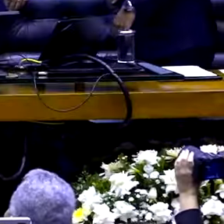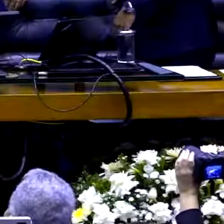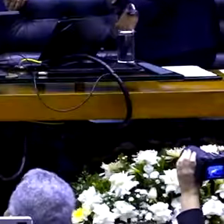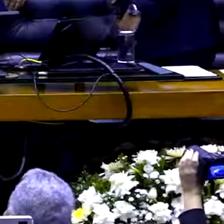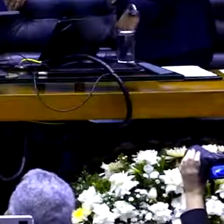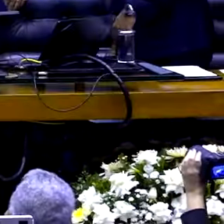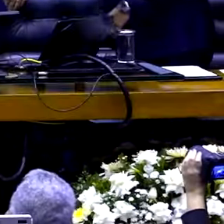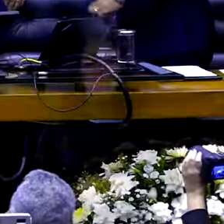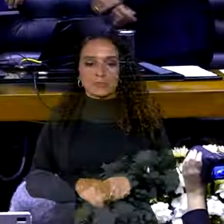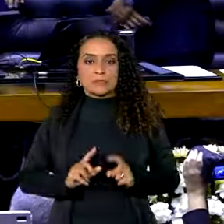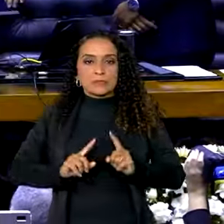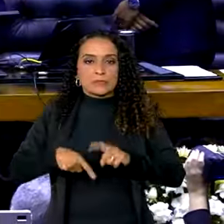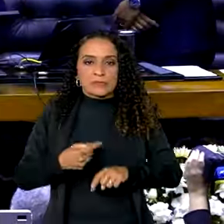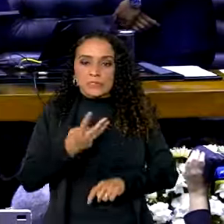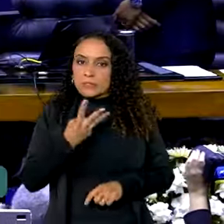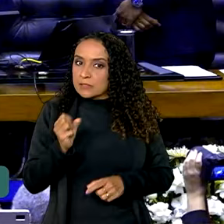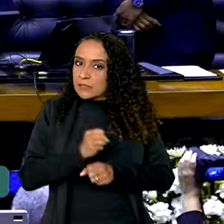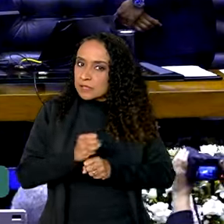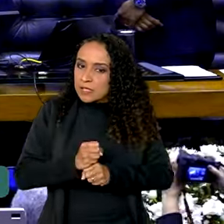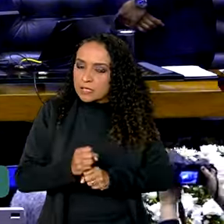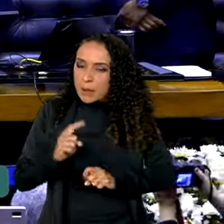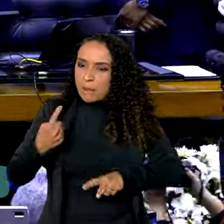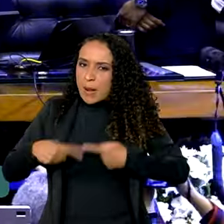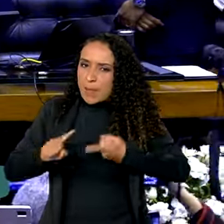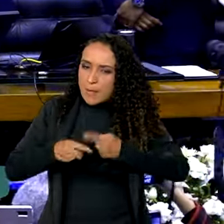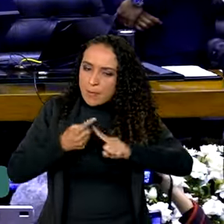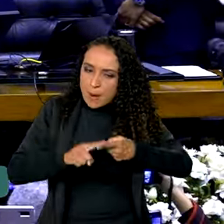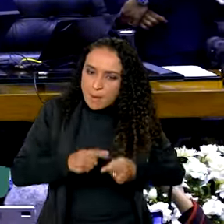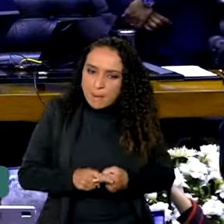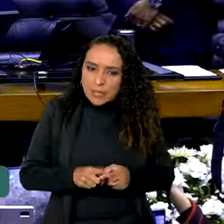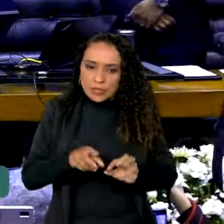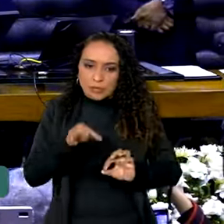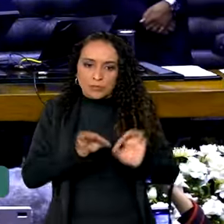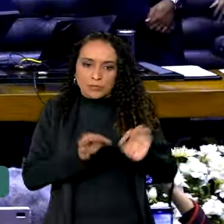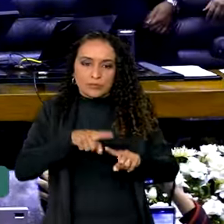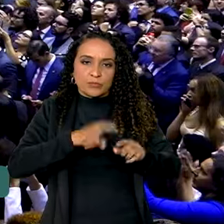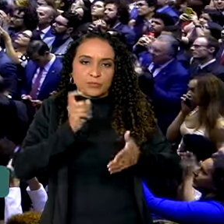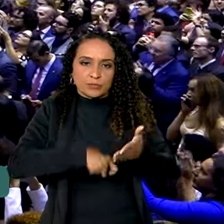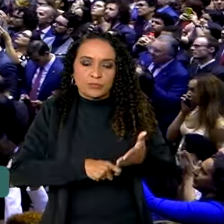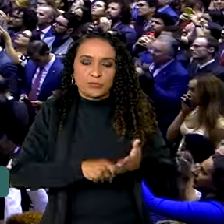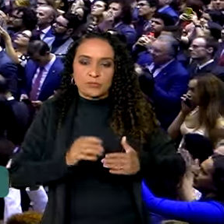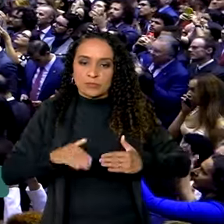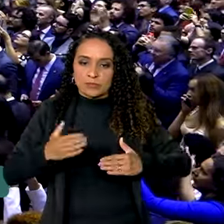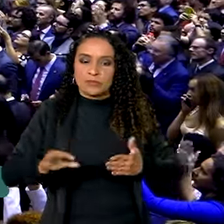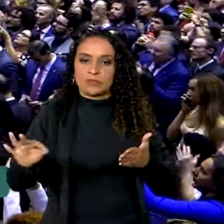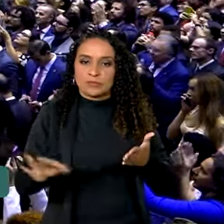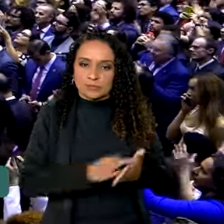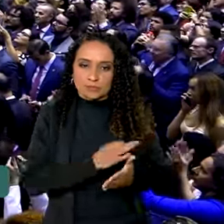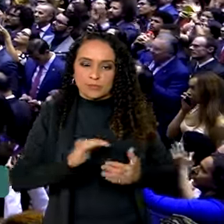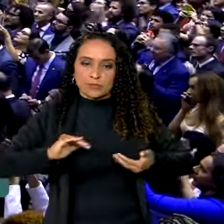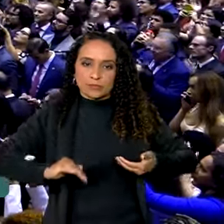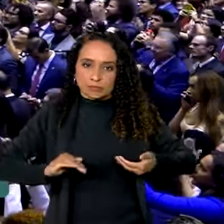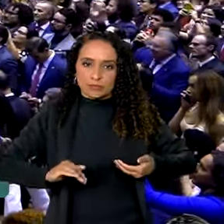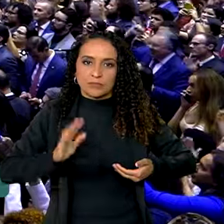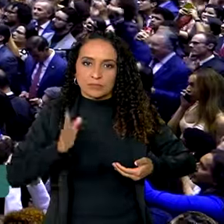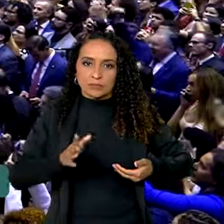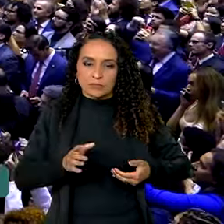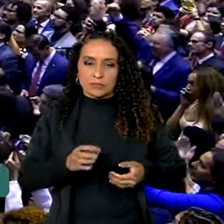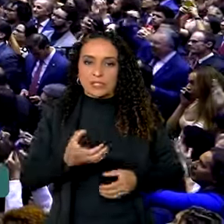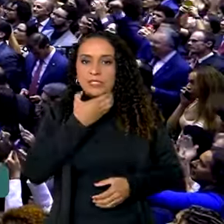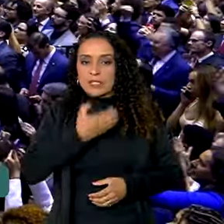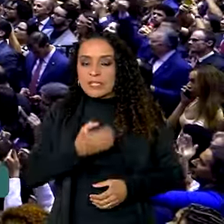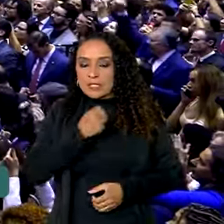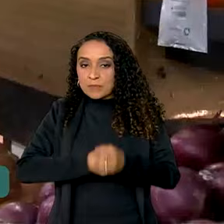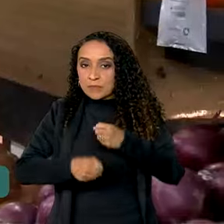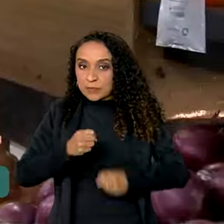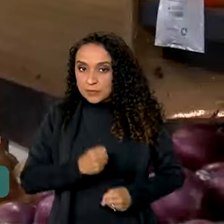Depois de 30 anos de debates, a reforma tributária foi promulgada pelo Congresso Nacional em dezembro